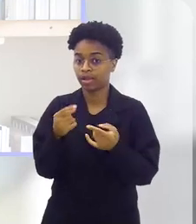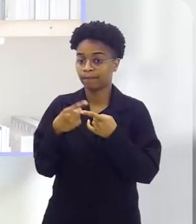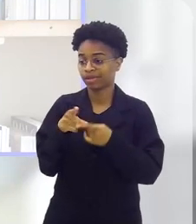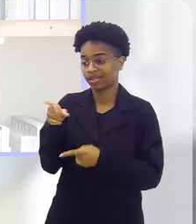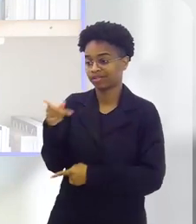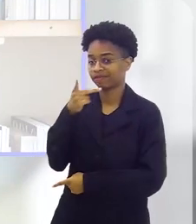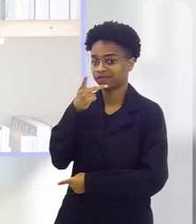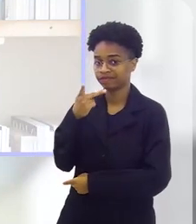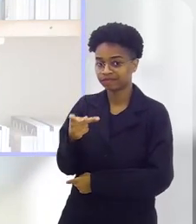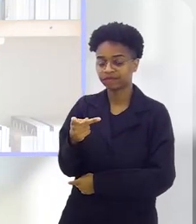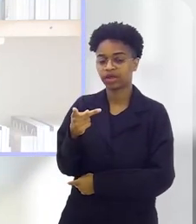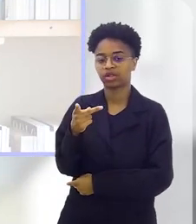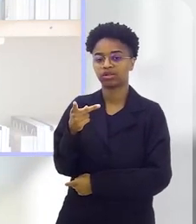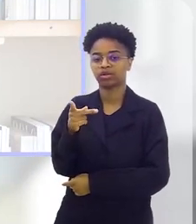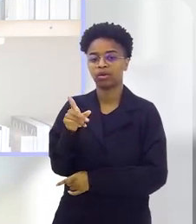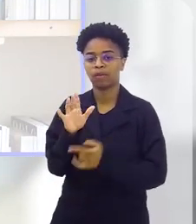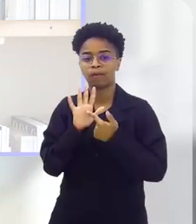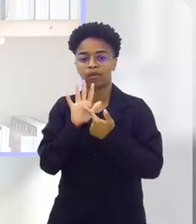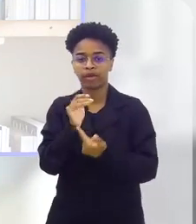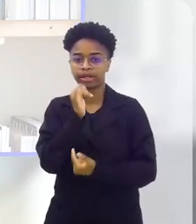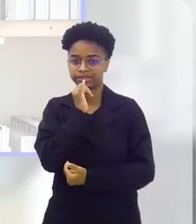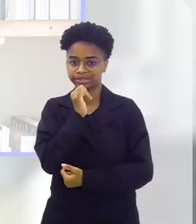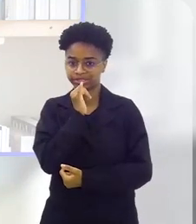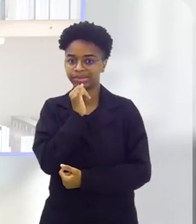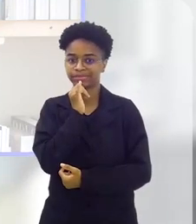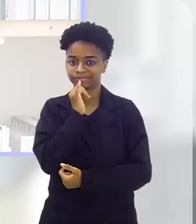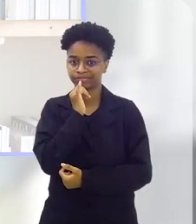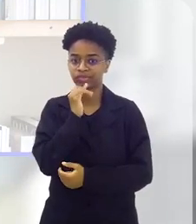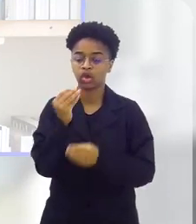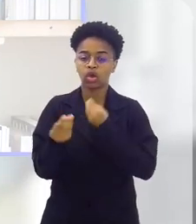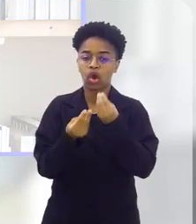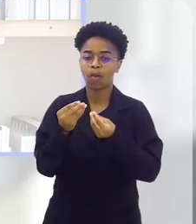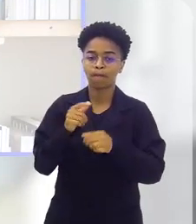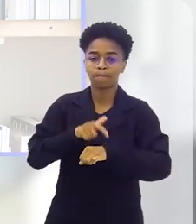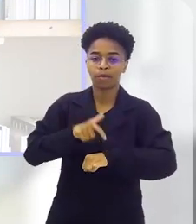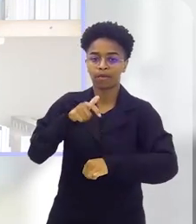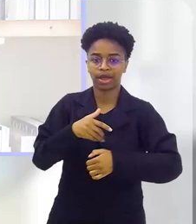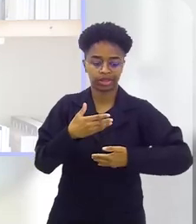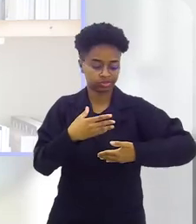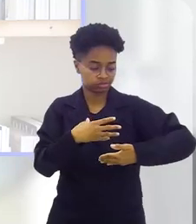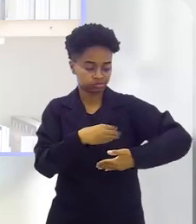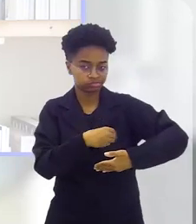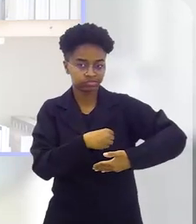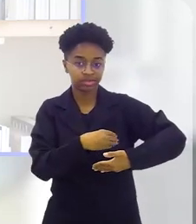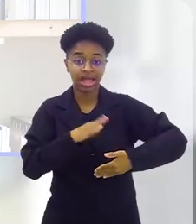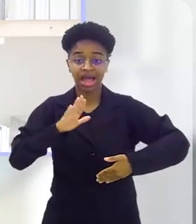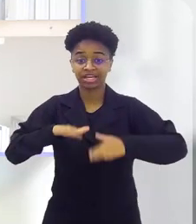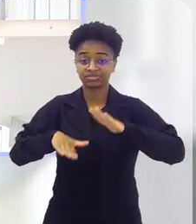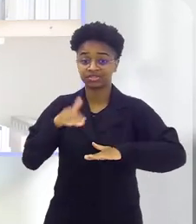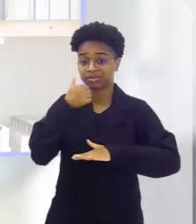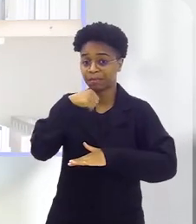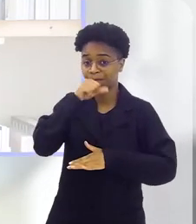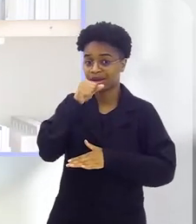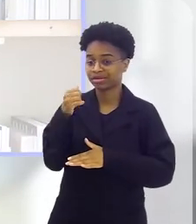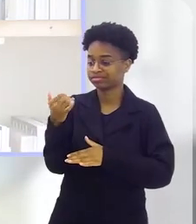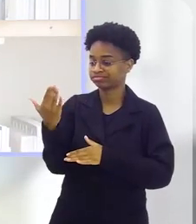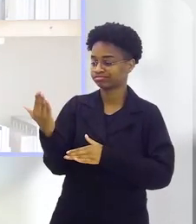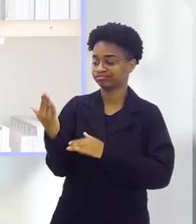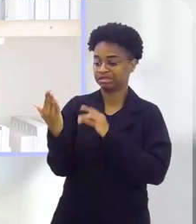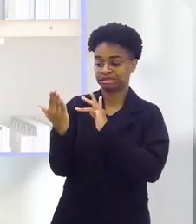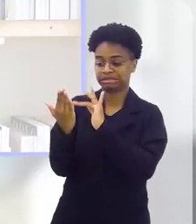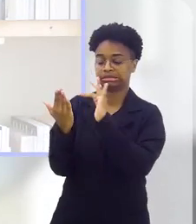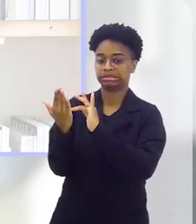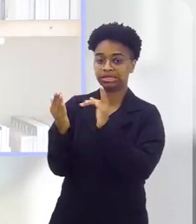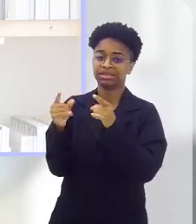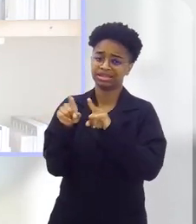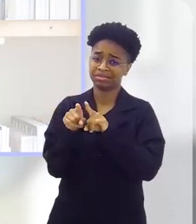Tanto a doutora falou ali, deu um belo exemplo, né, do momento da amamentação, que às vezes a mãe está ali, é um